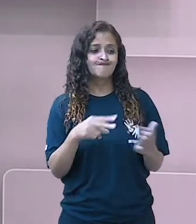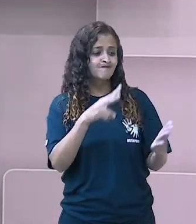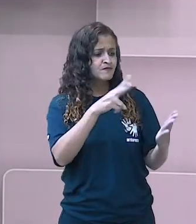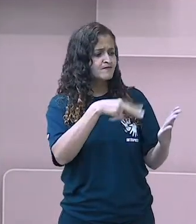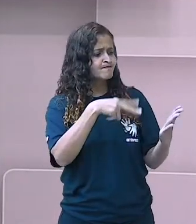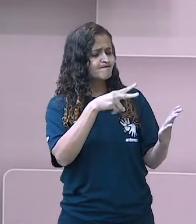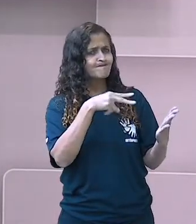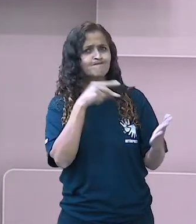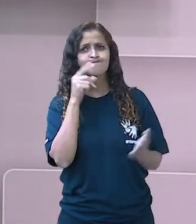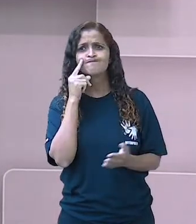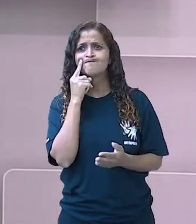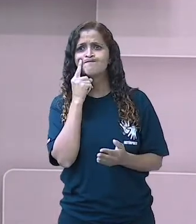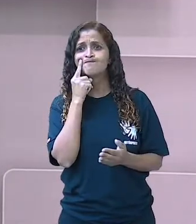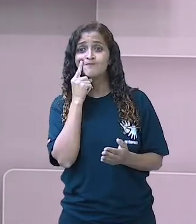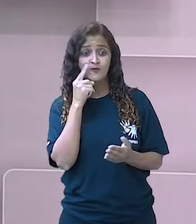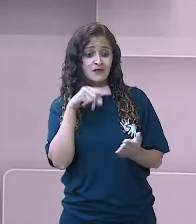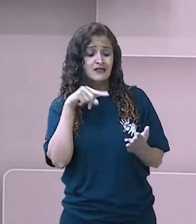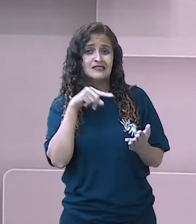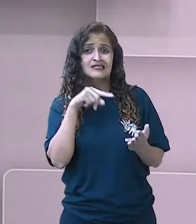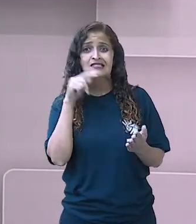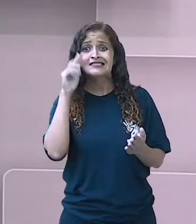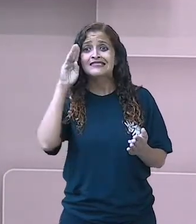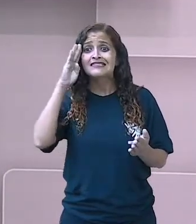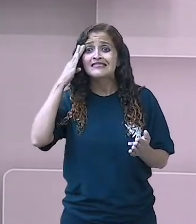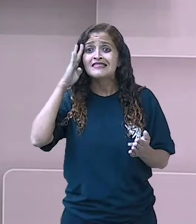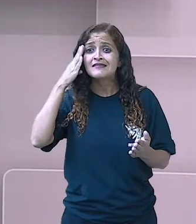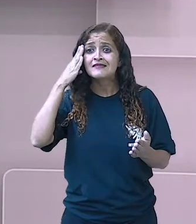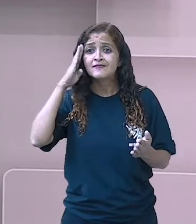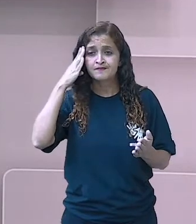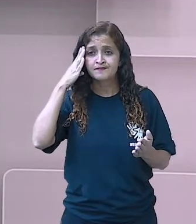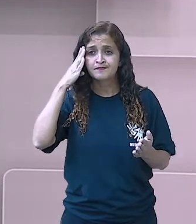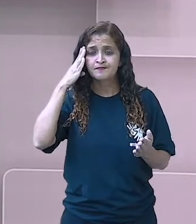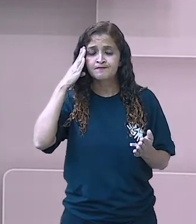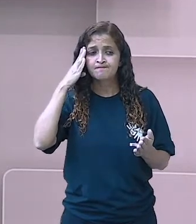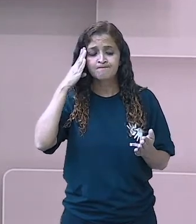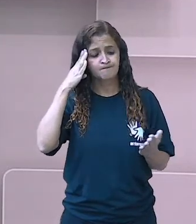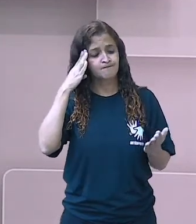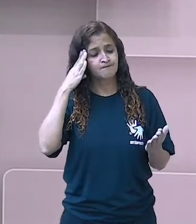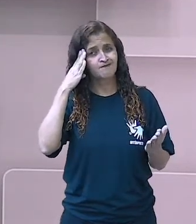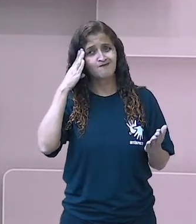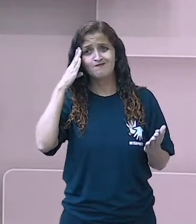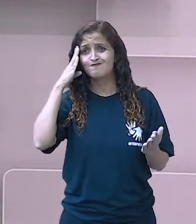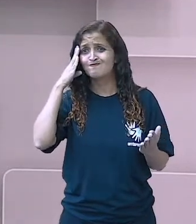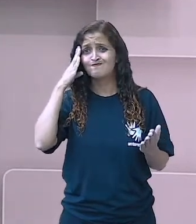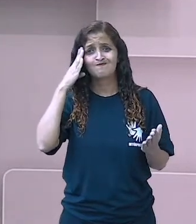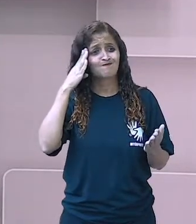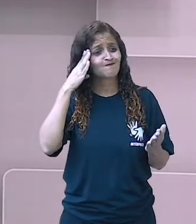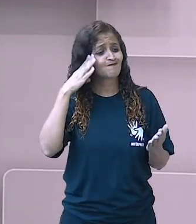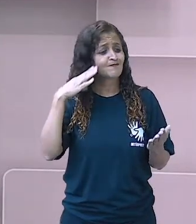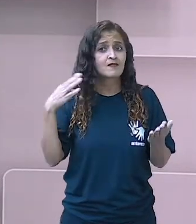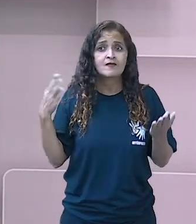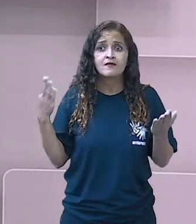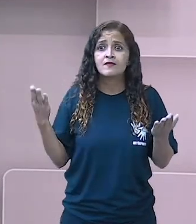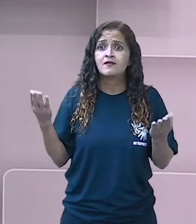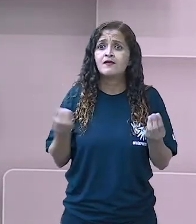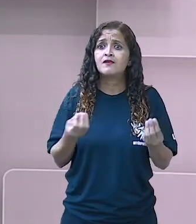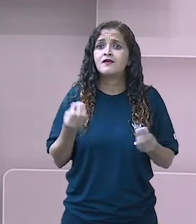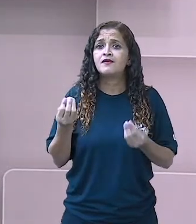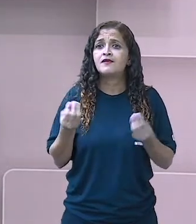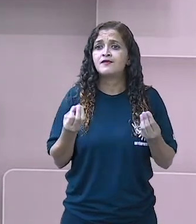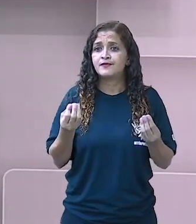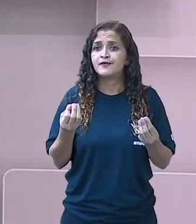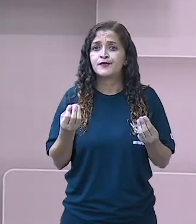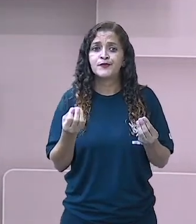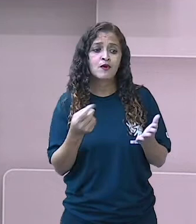conteúdo, é interpretar o que está naquele texto. Porque se você não entende o que está escrito, o que quer